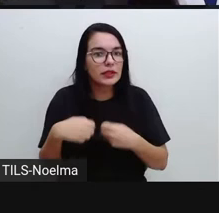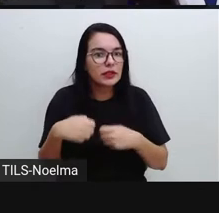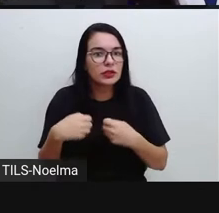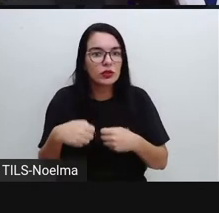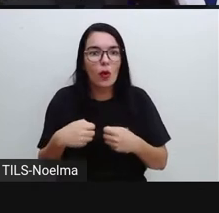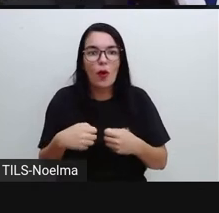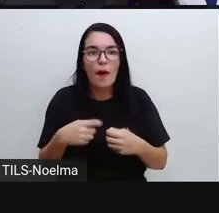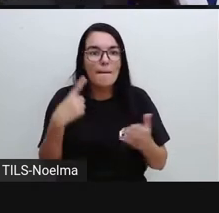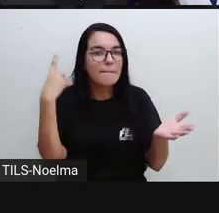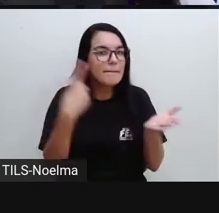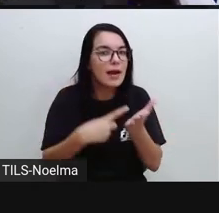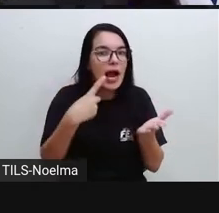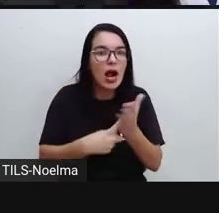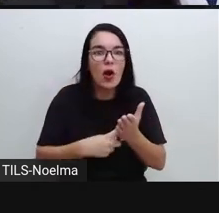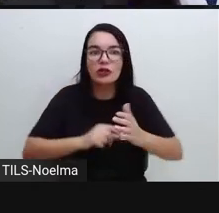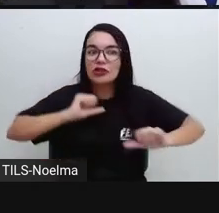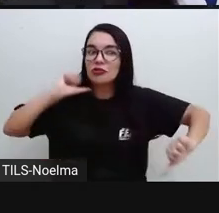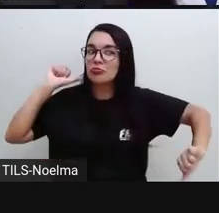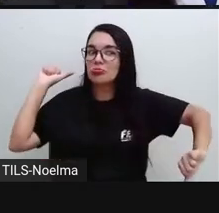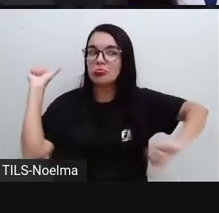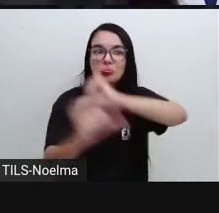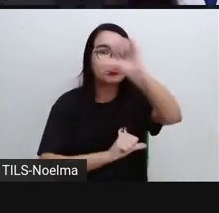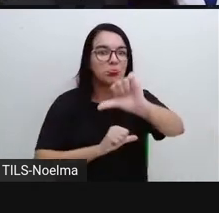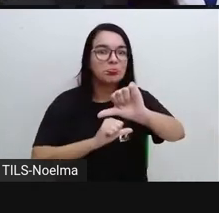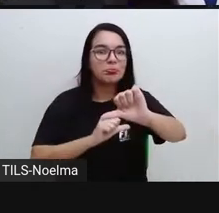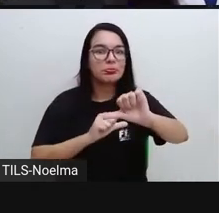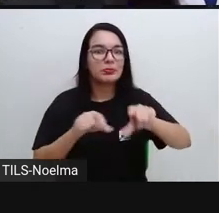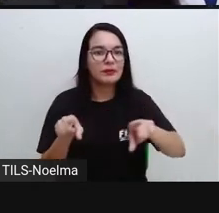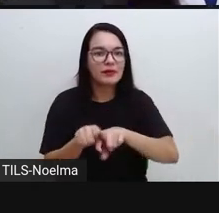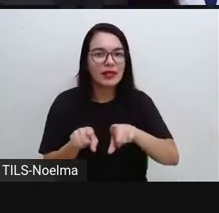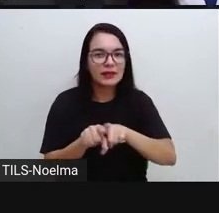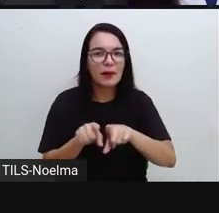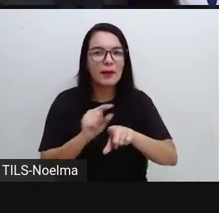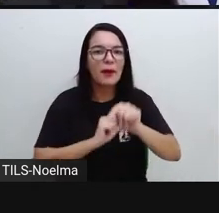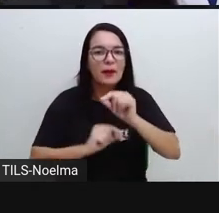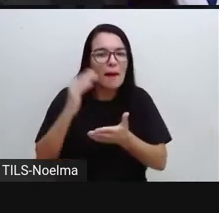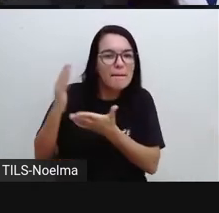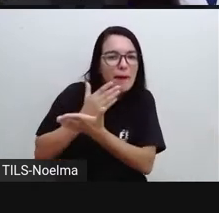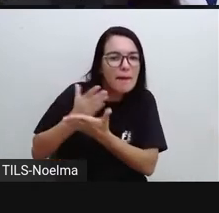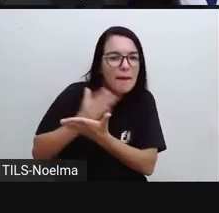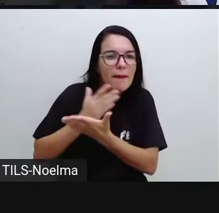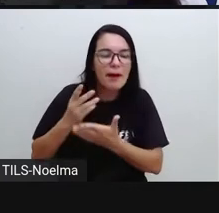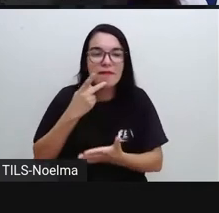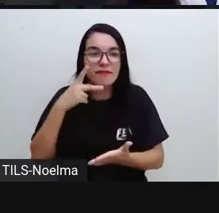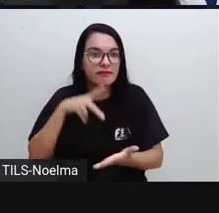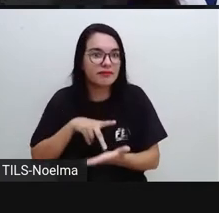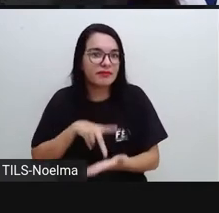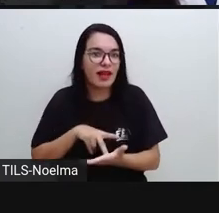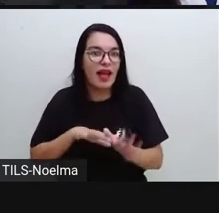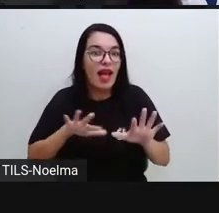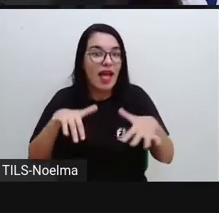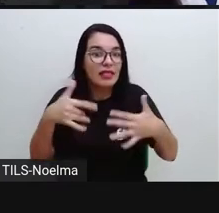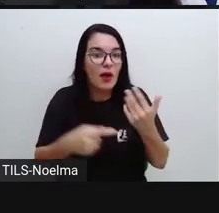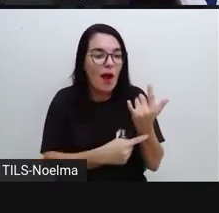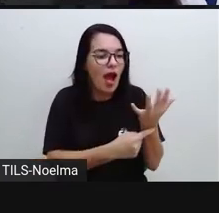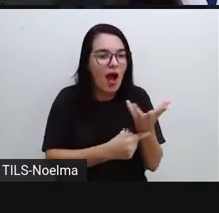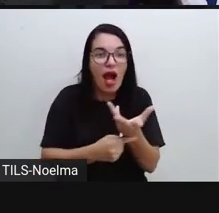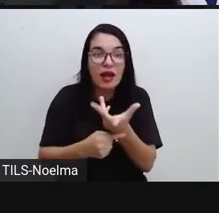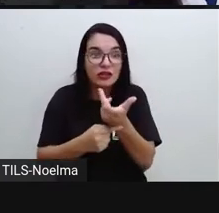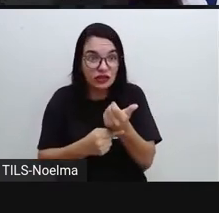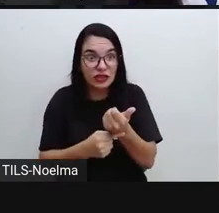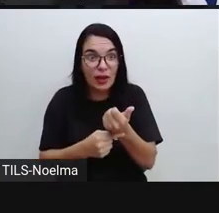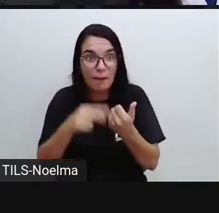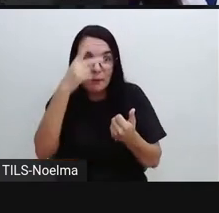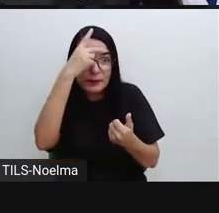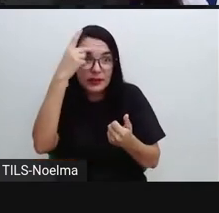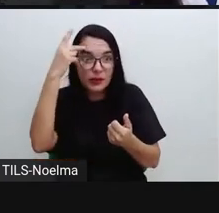transformações, além da sensação de fragmentação da realidade. Os artistas modernistas sentiam a necessidade de